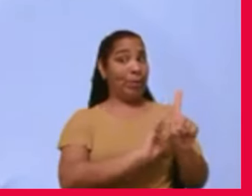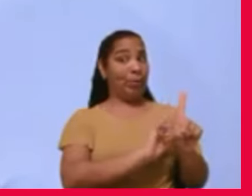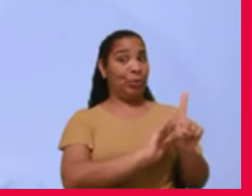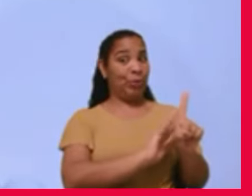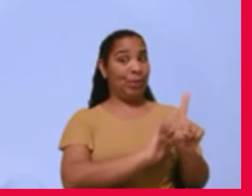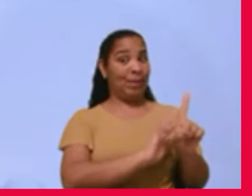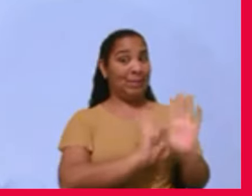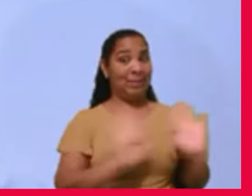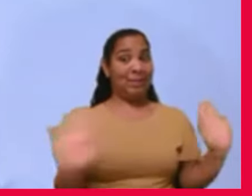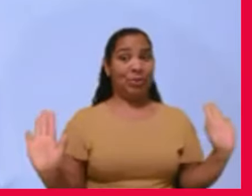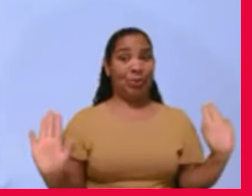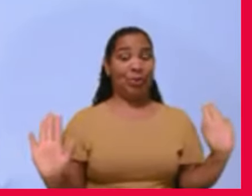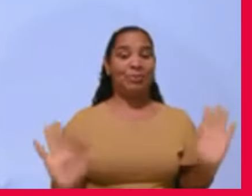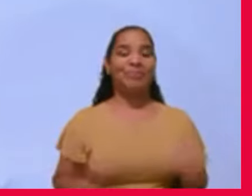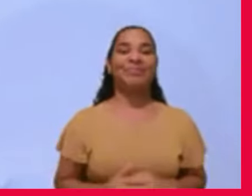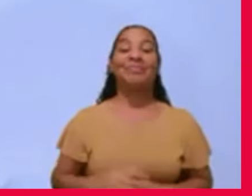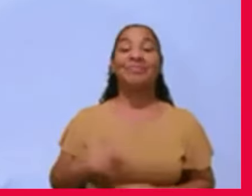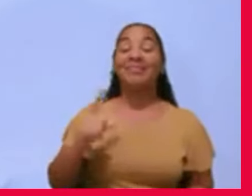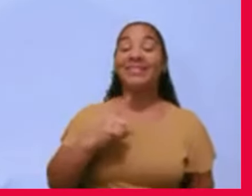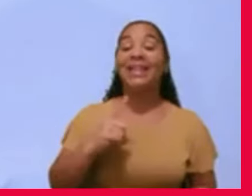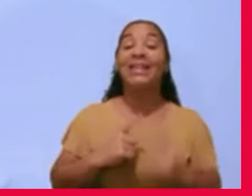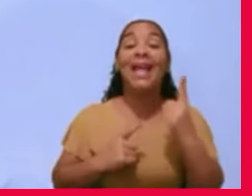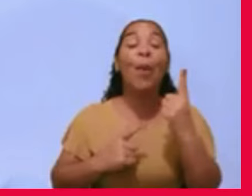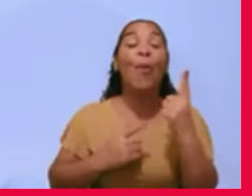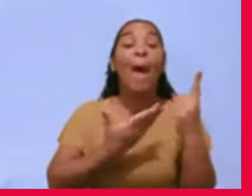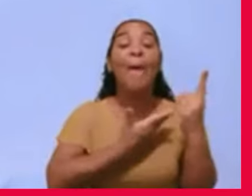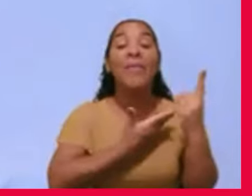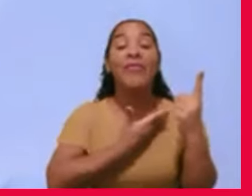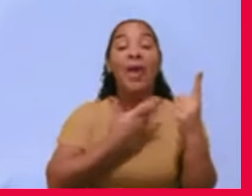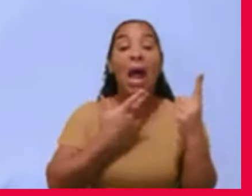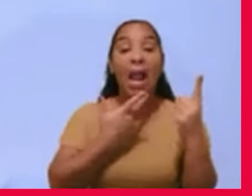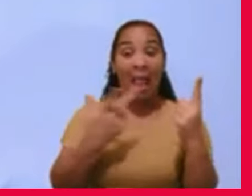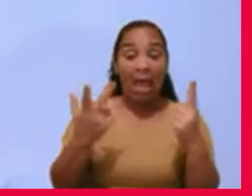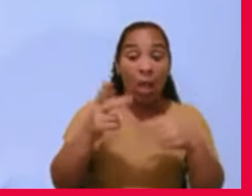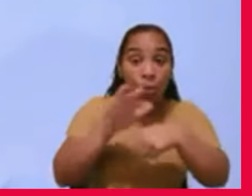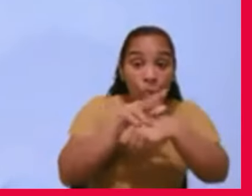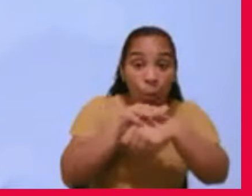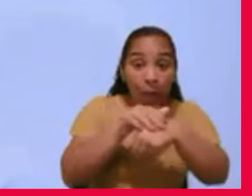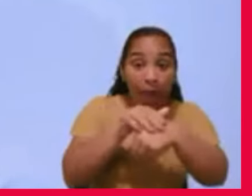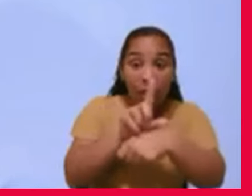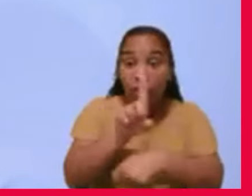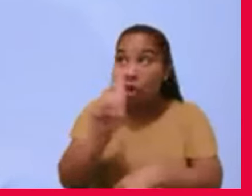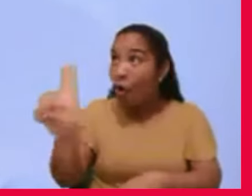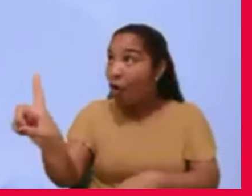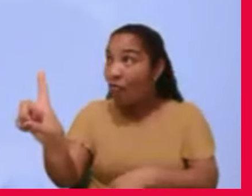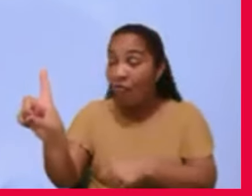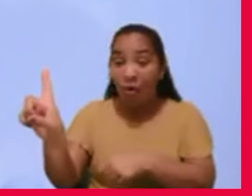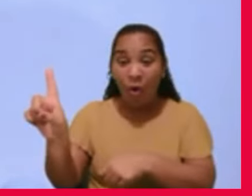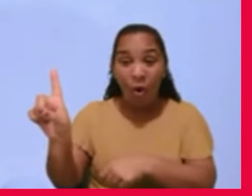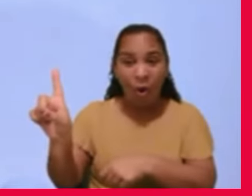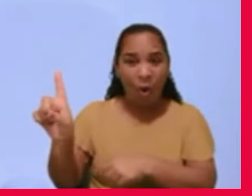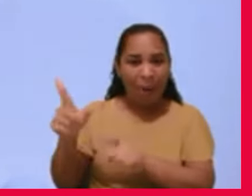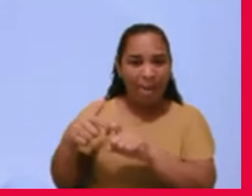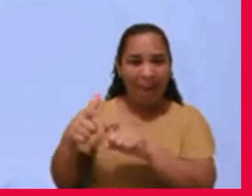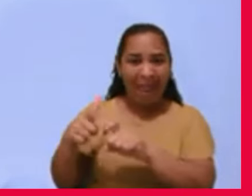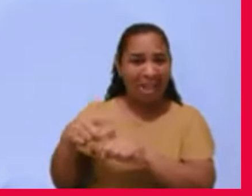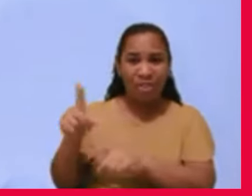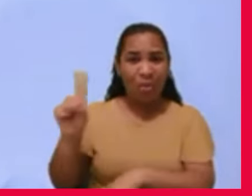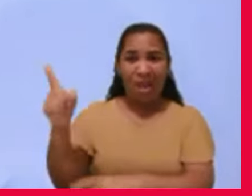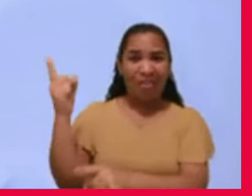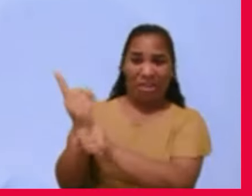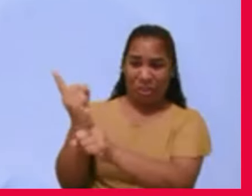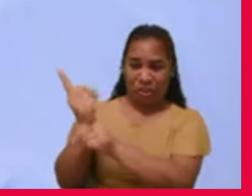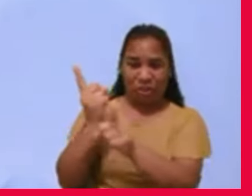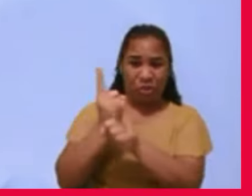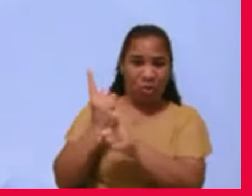que me diz assim, eu não vou ao médico quando estou doente, porque ele vai me arranjar outras doenças que eu não estava